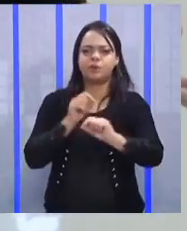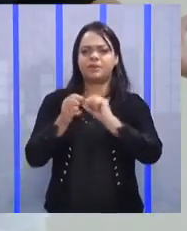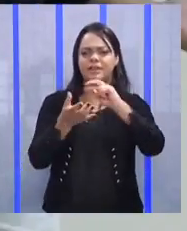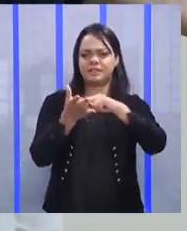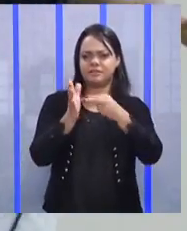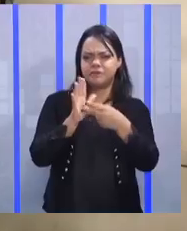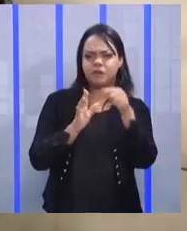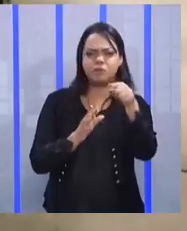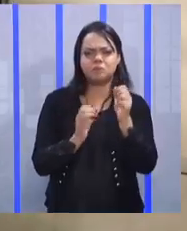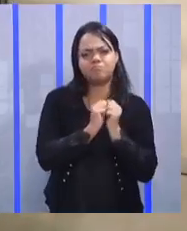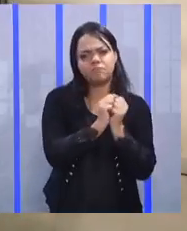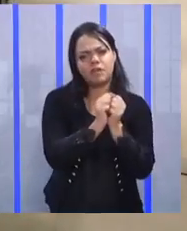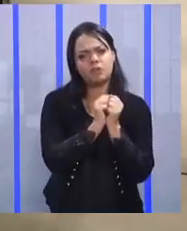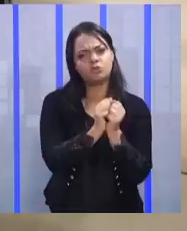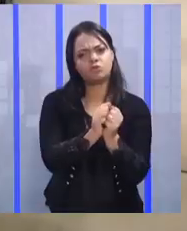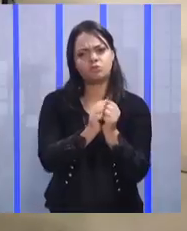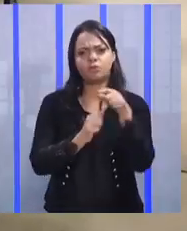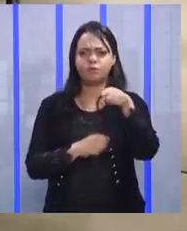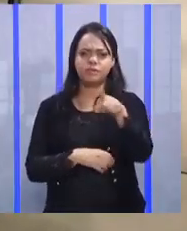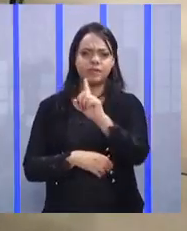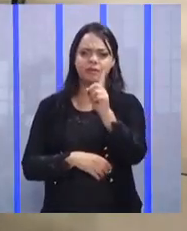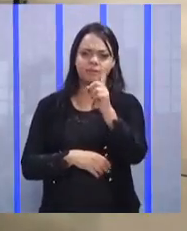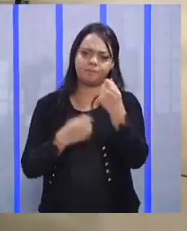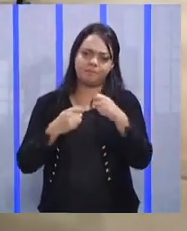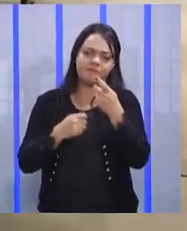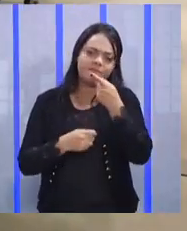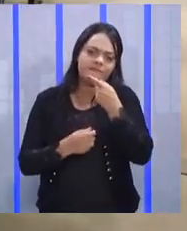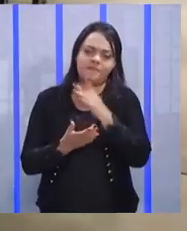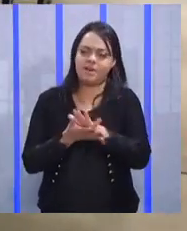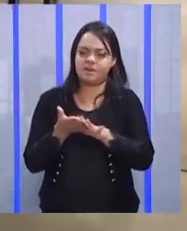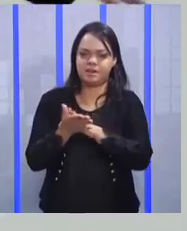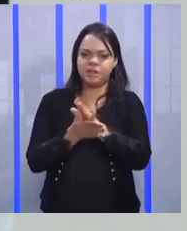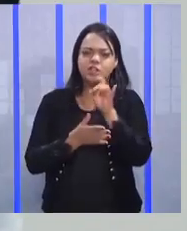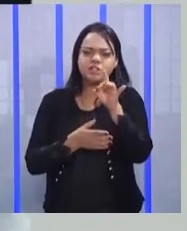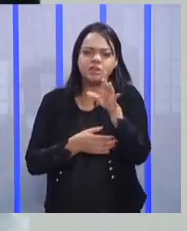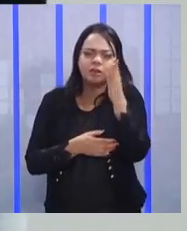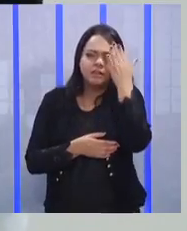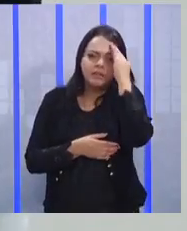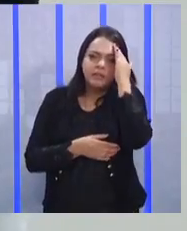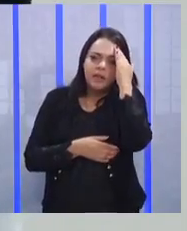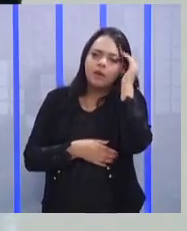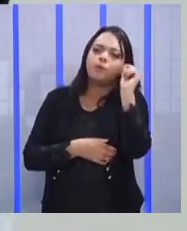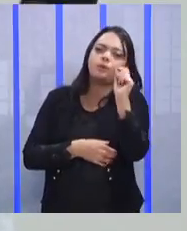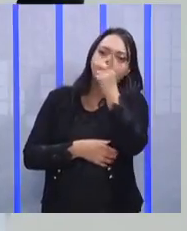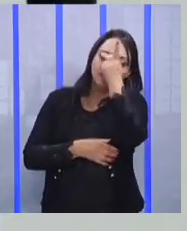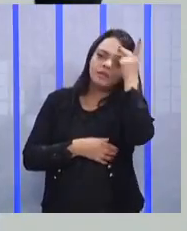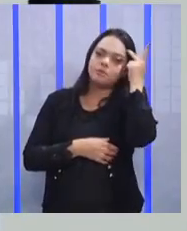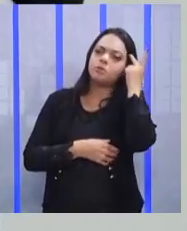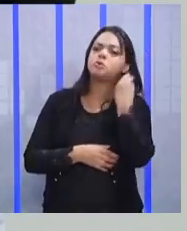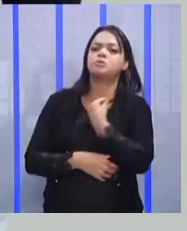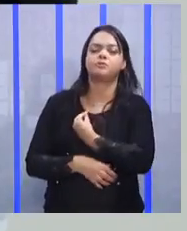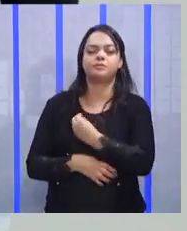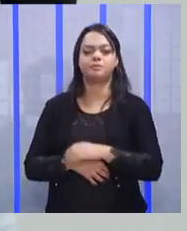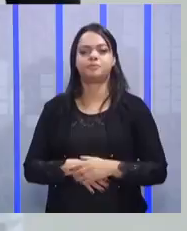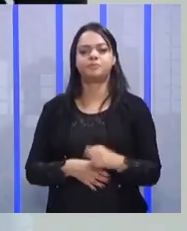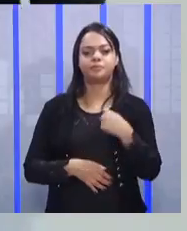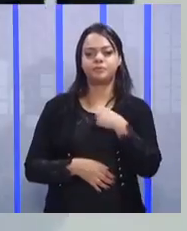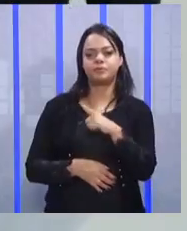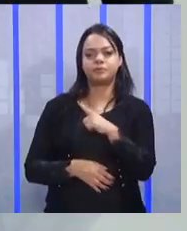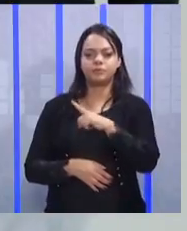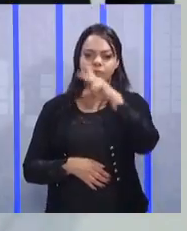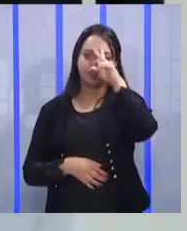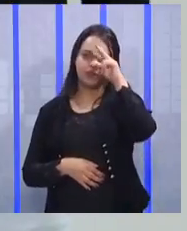precisa falar nada. É a compreensão respeitosa do que os outros estão vivendo. Eu tenho uma história. eu trabalhei durante 2010,